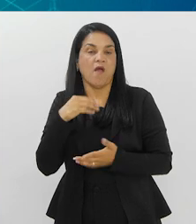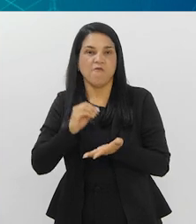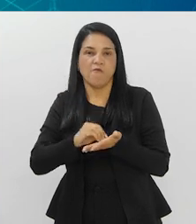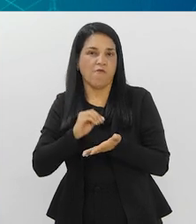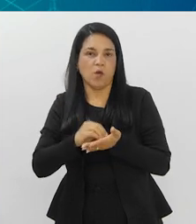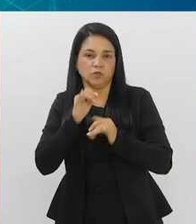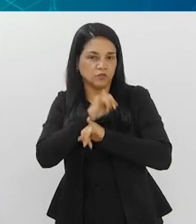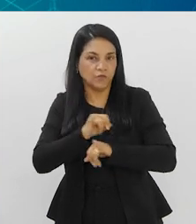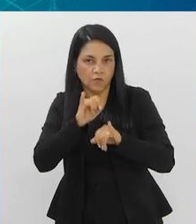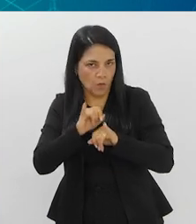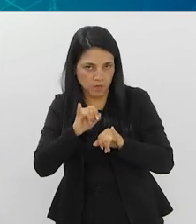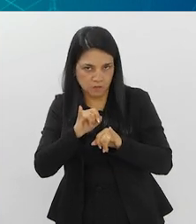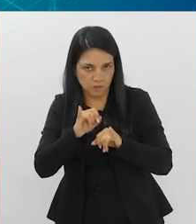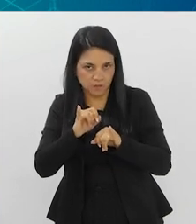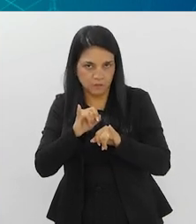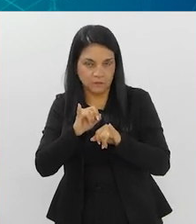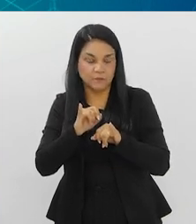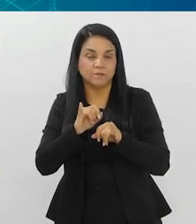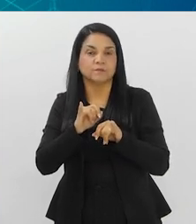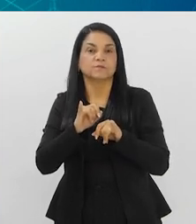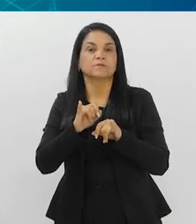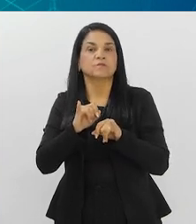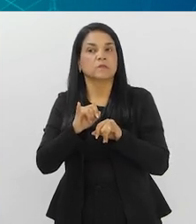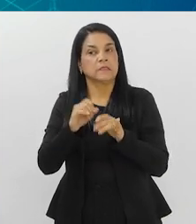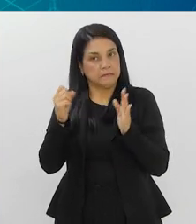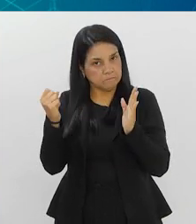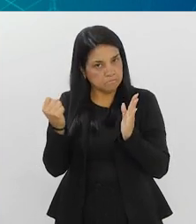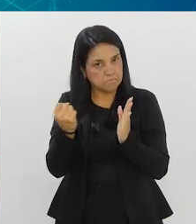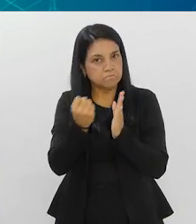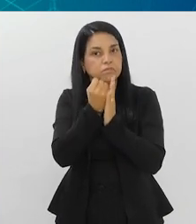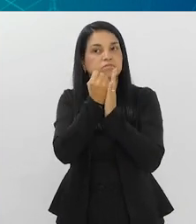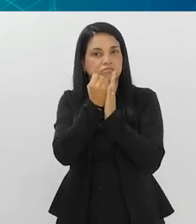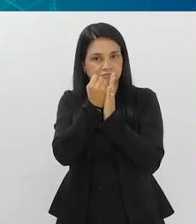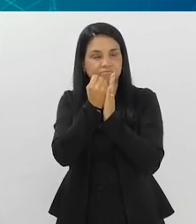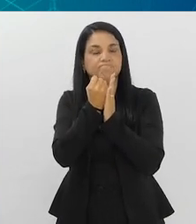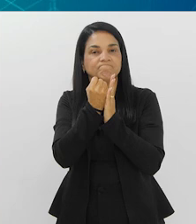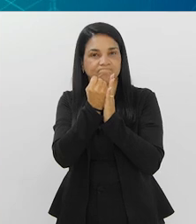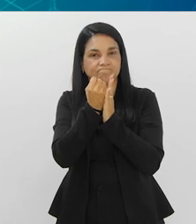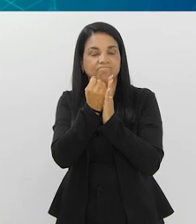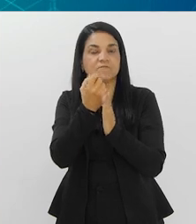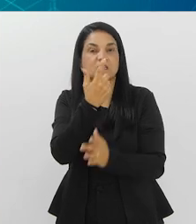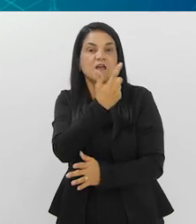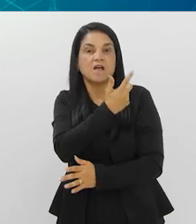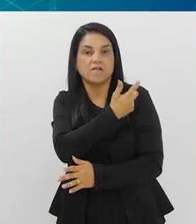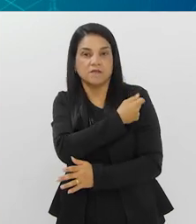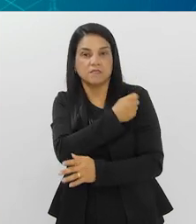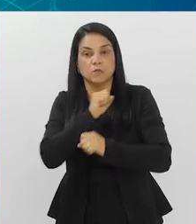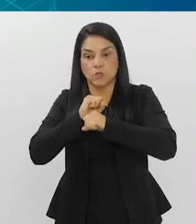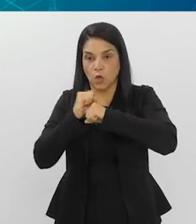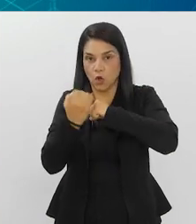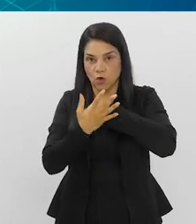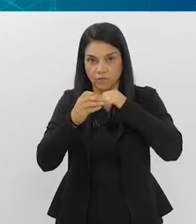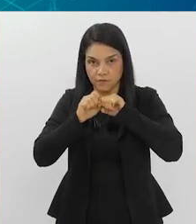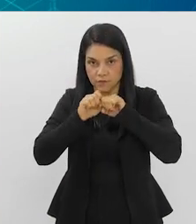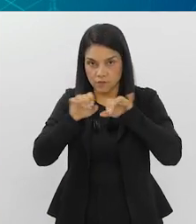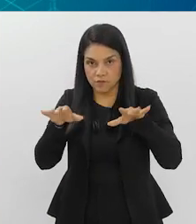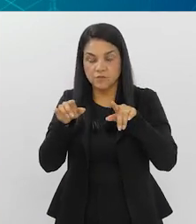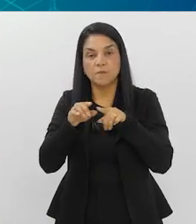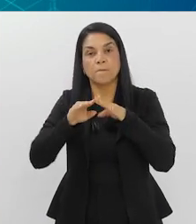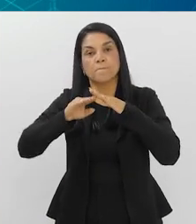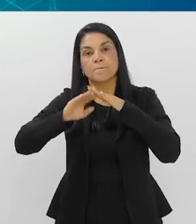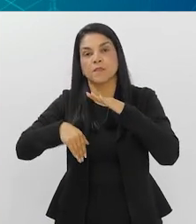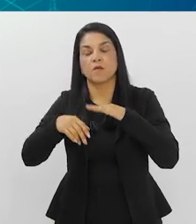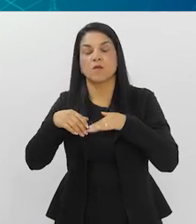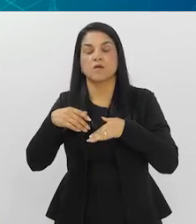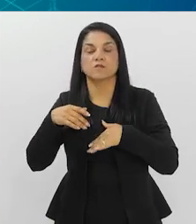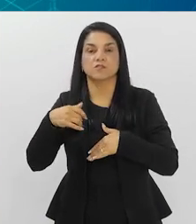desinformação só. A desinformação teve muito impacto, principalmente na vacinação contra a Covid de crianças